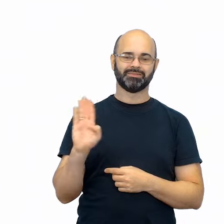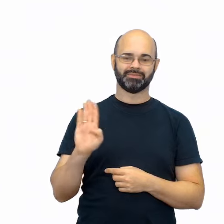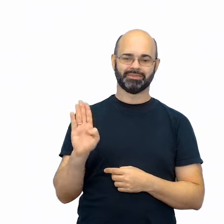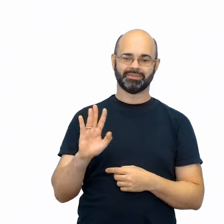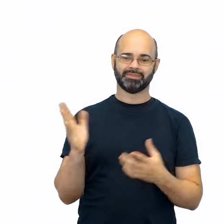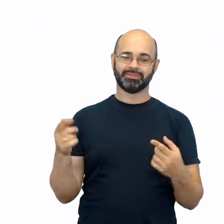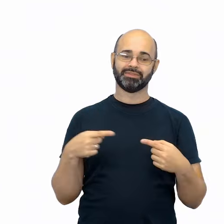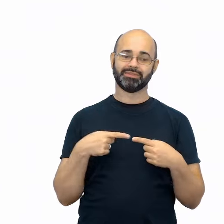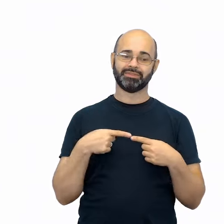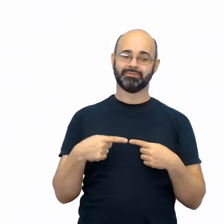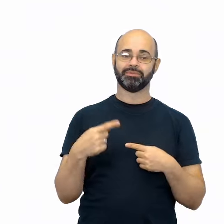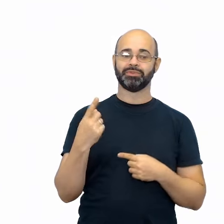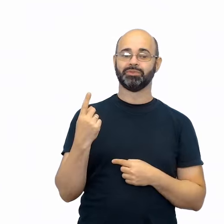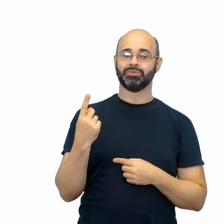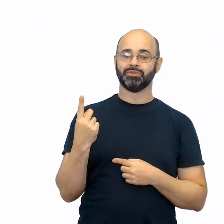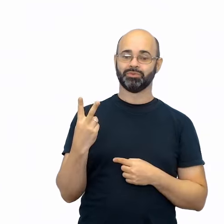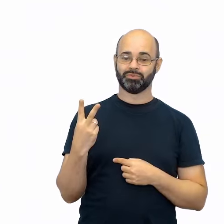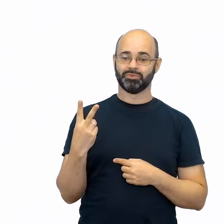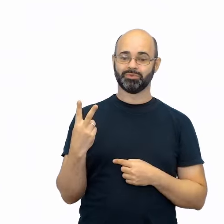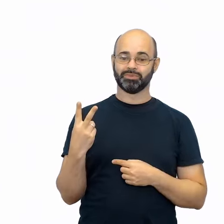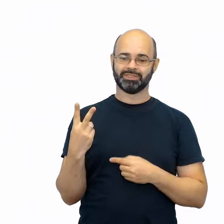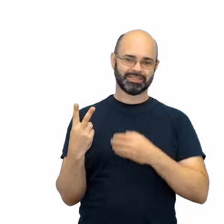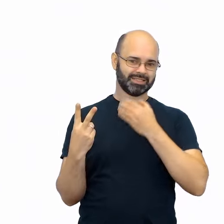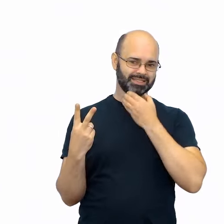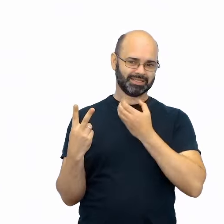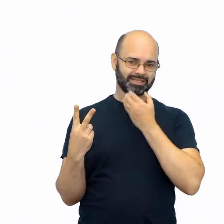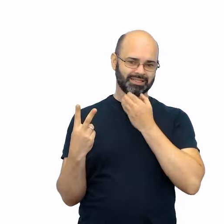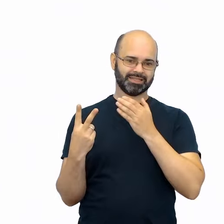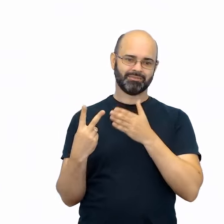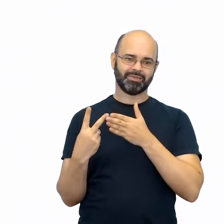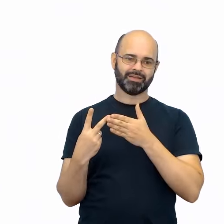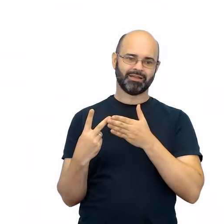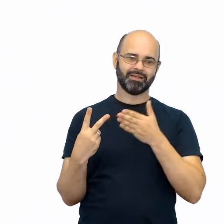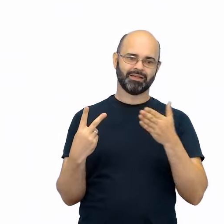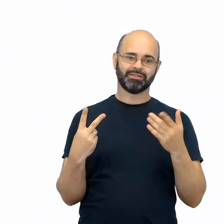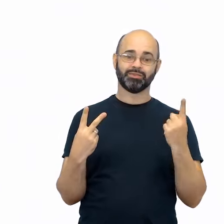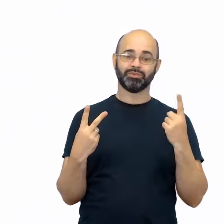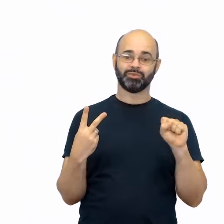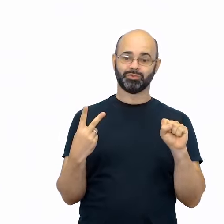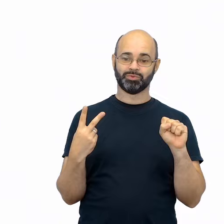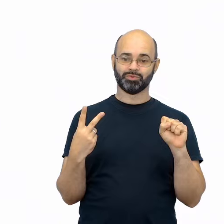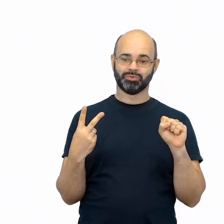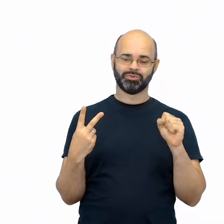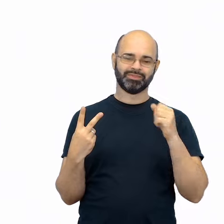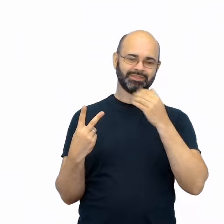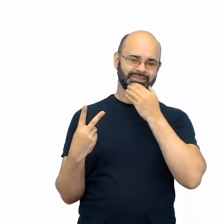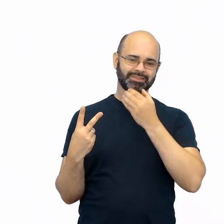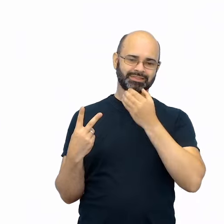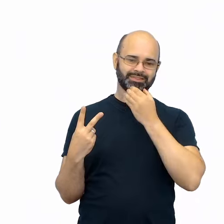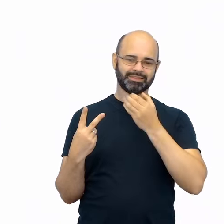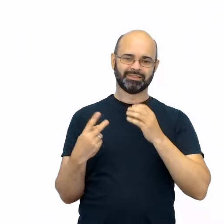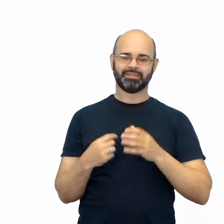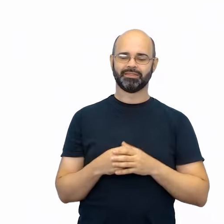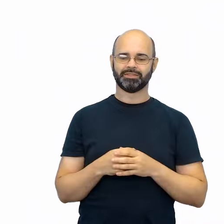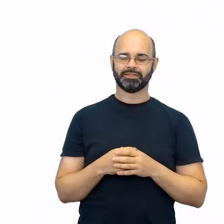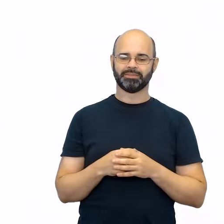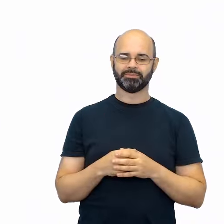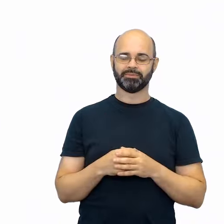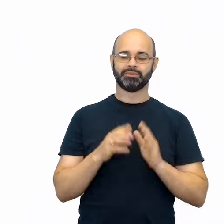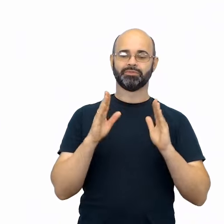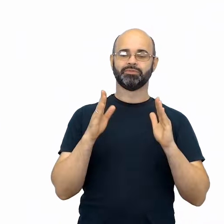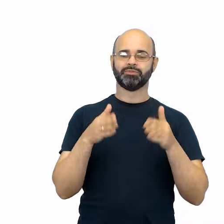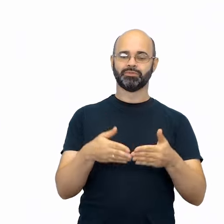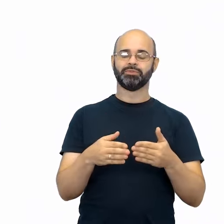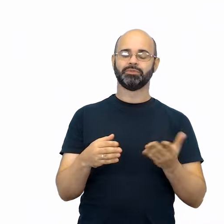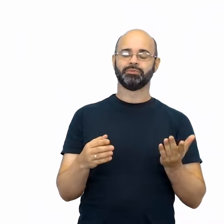semana de 12 de dezembro a 18 de dezembro, que é destinada à última sequência